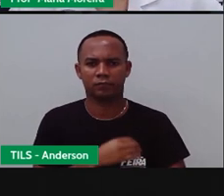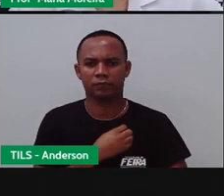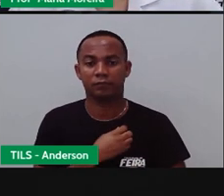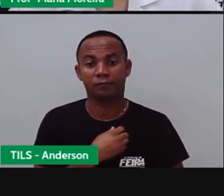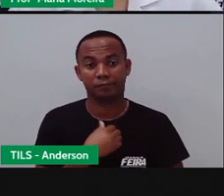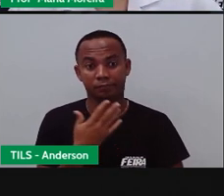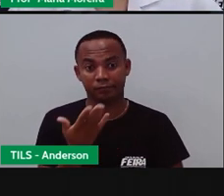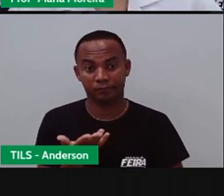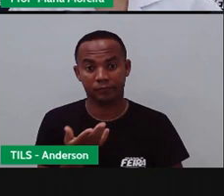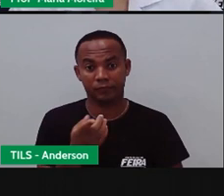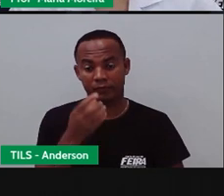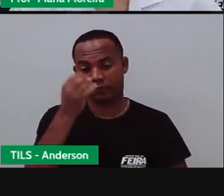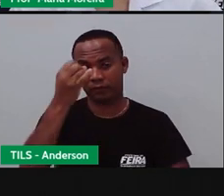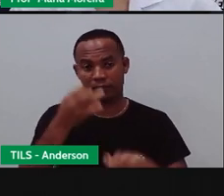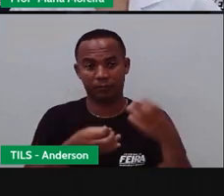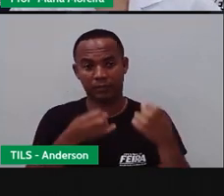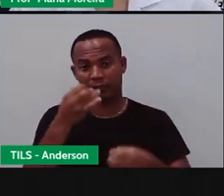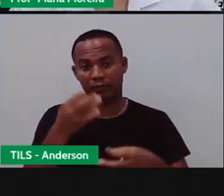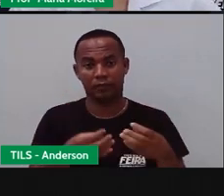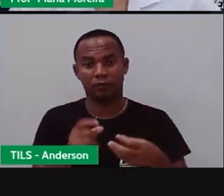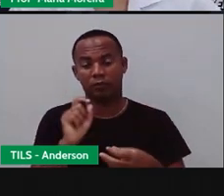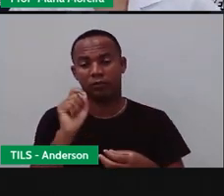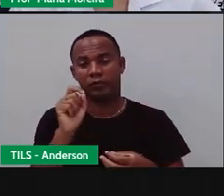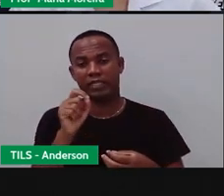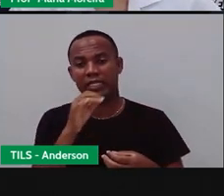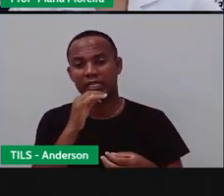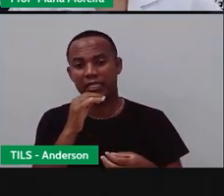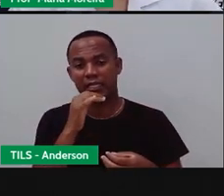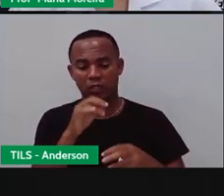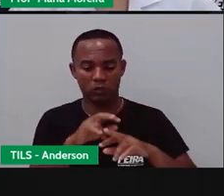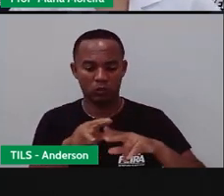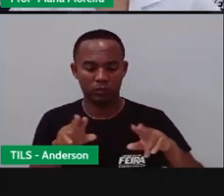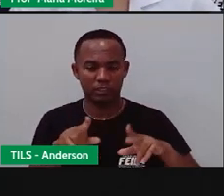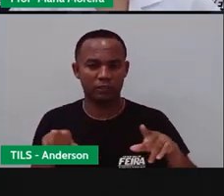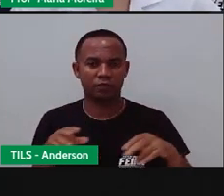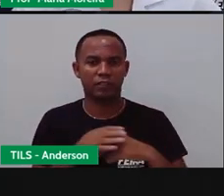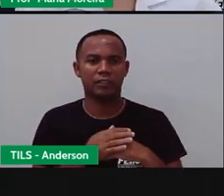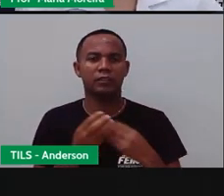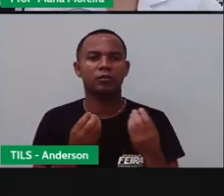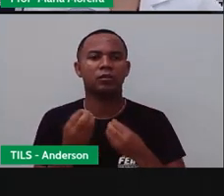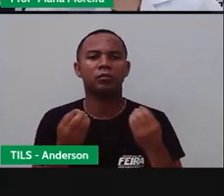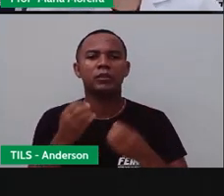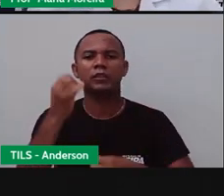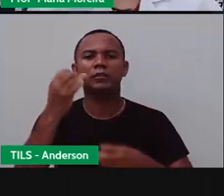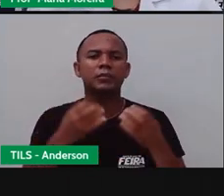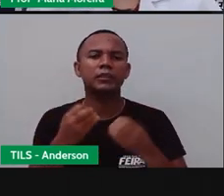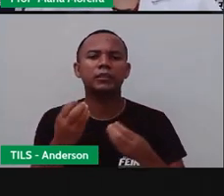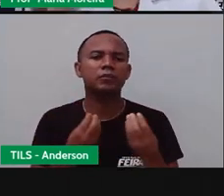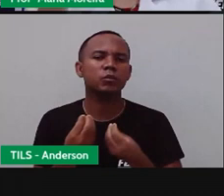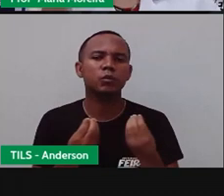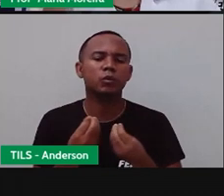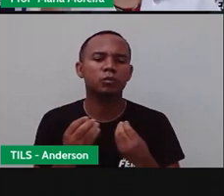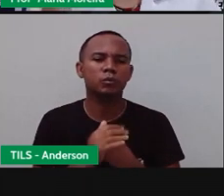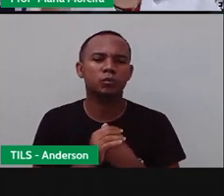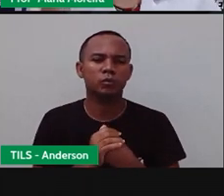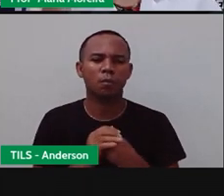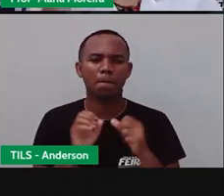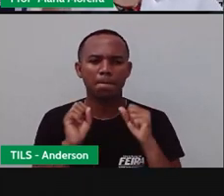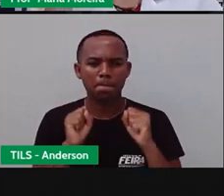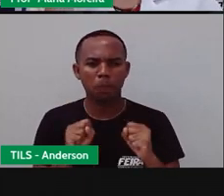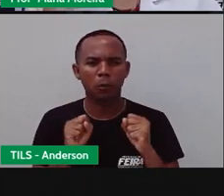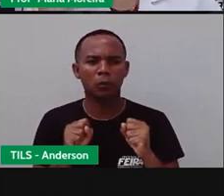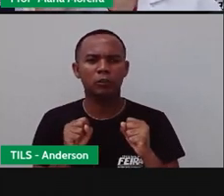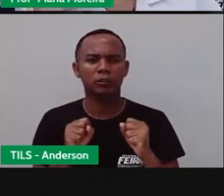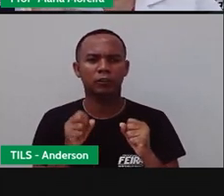Bom, quando falamos de fontes materiais, estamos falando de vestígios concretos. Aquilo que eu posso o quê?